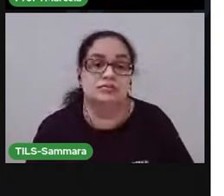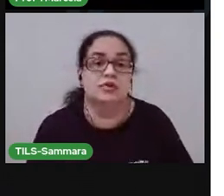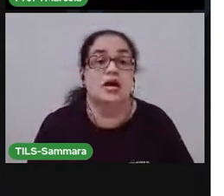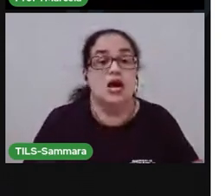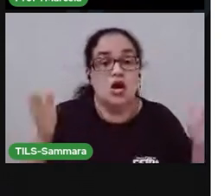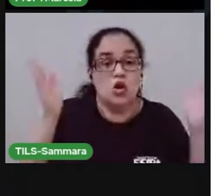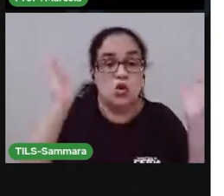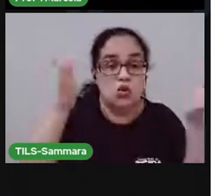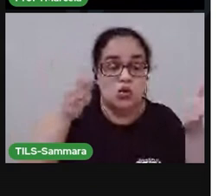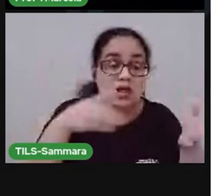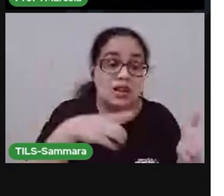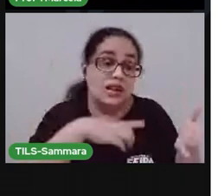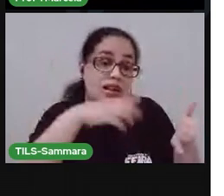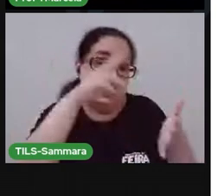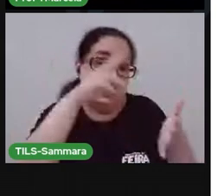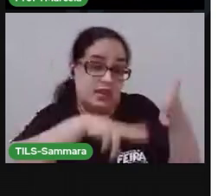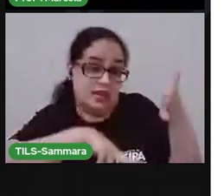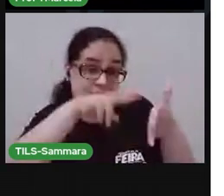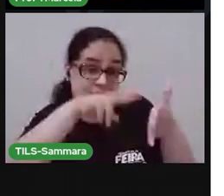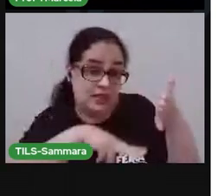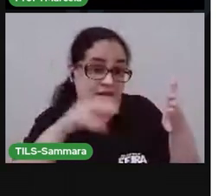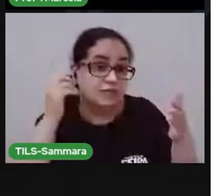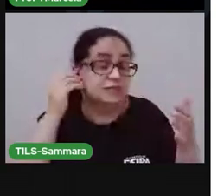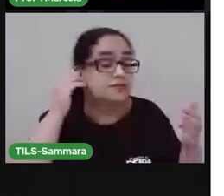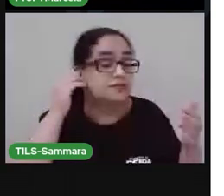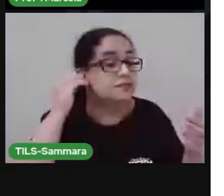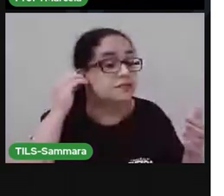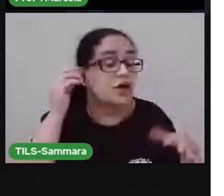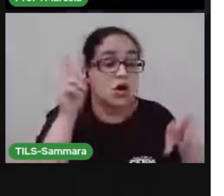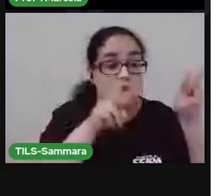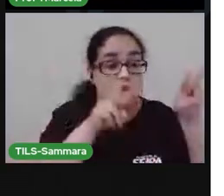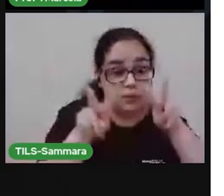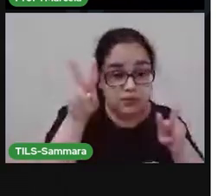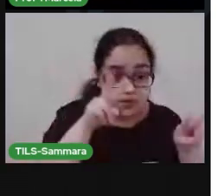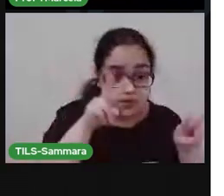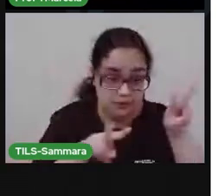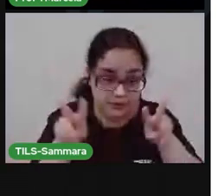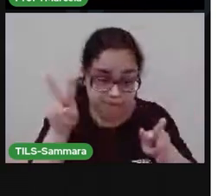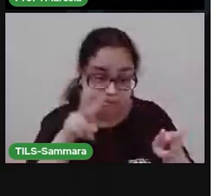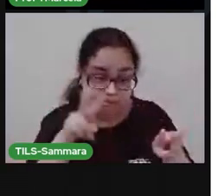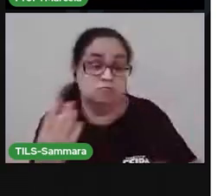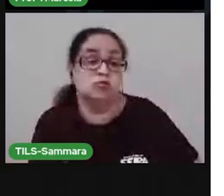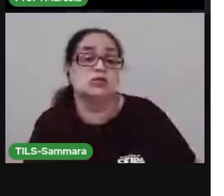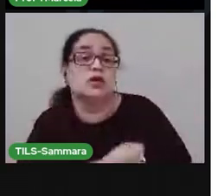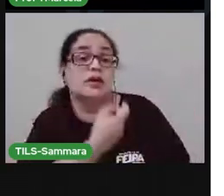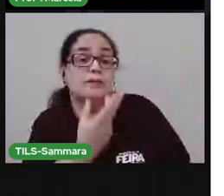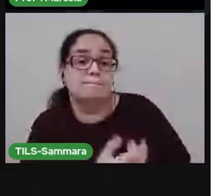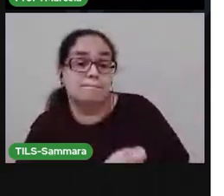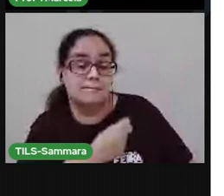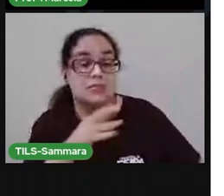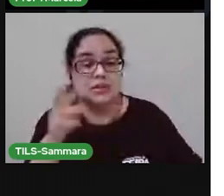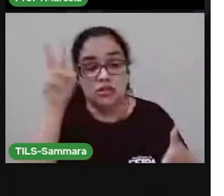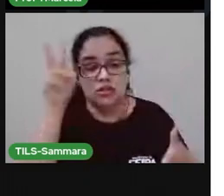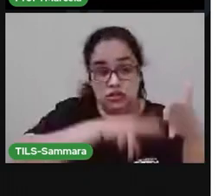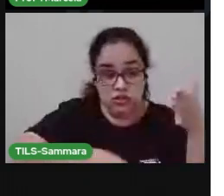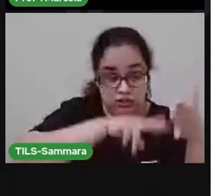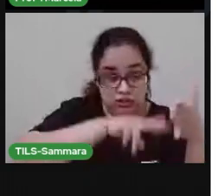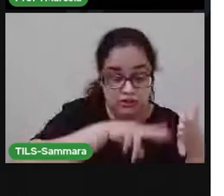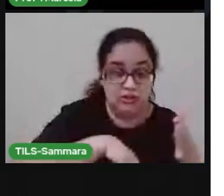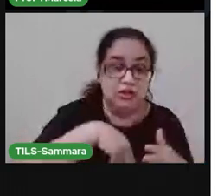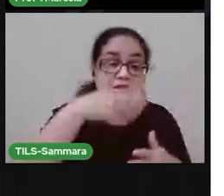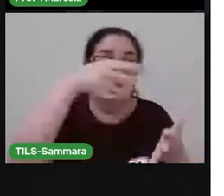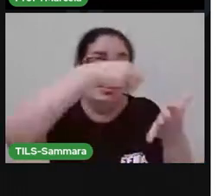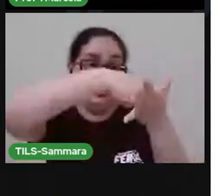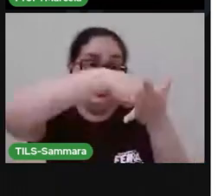Agora, crianças, a gente vai observar esse poema que a gente acabou de ler na